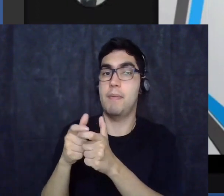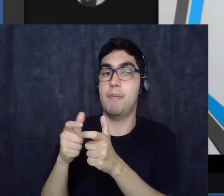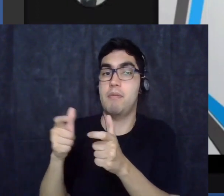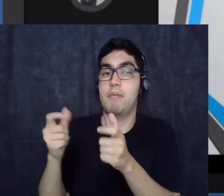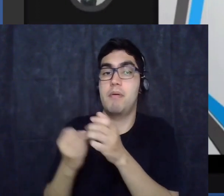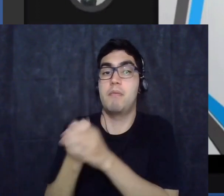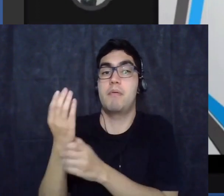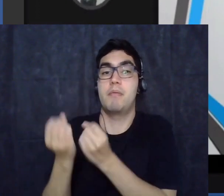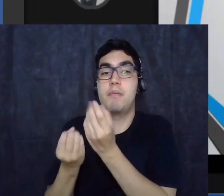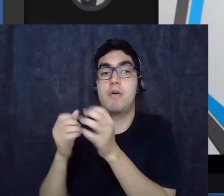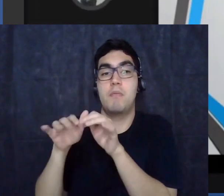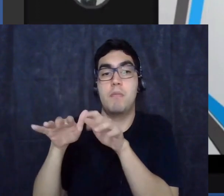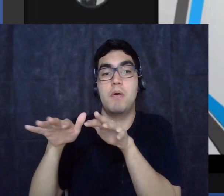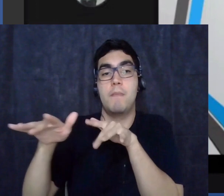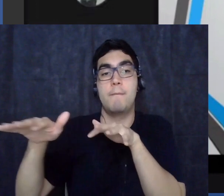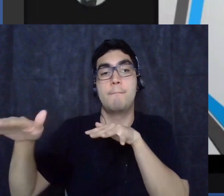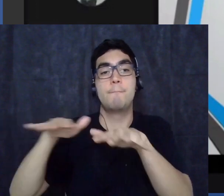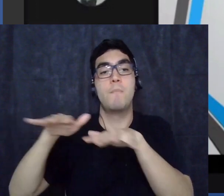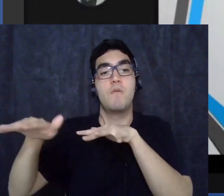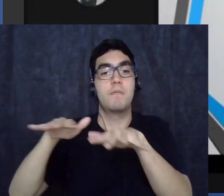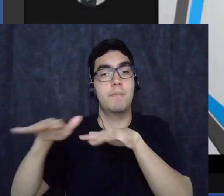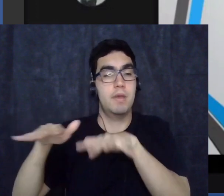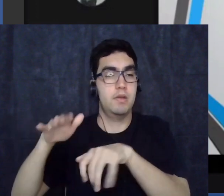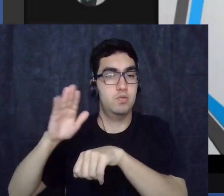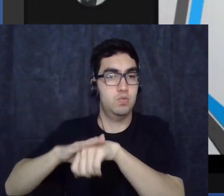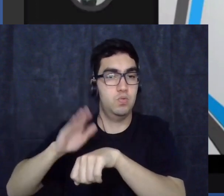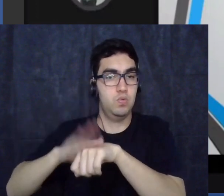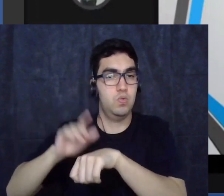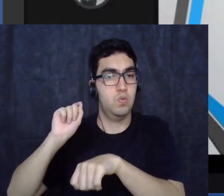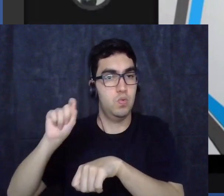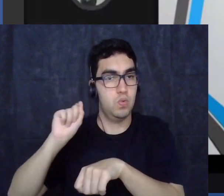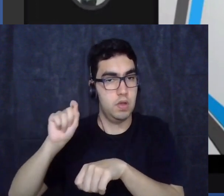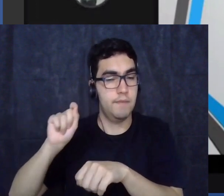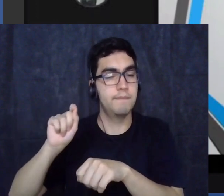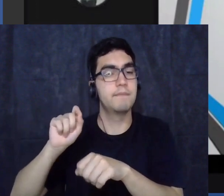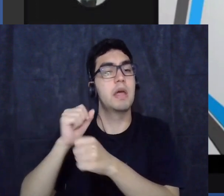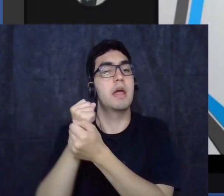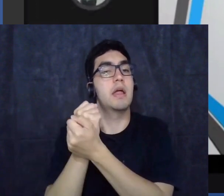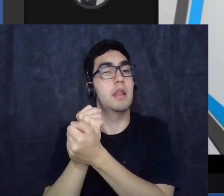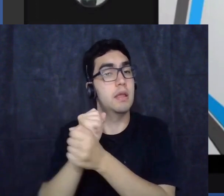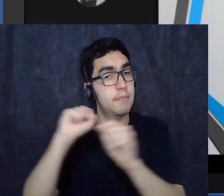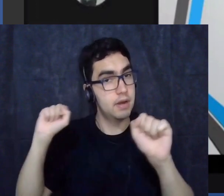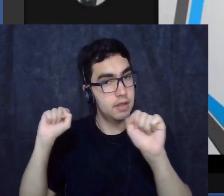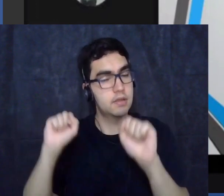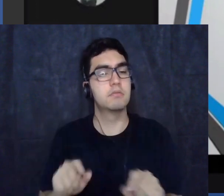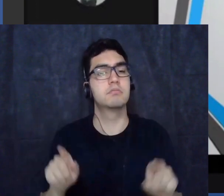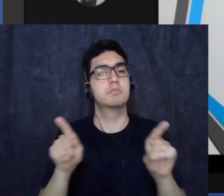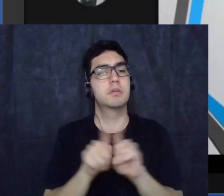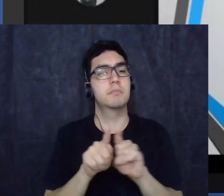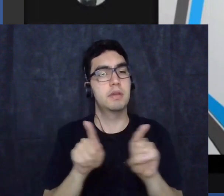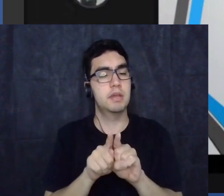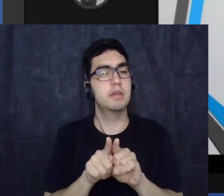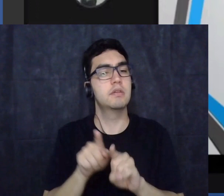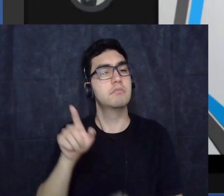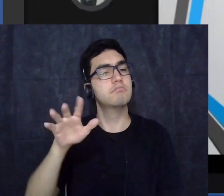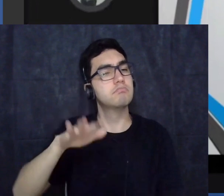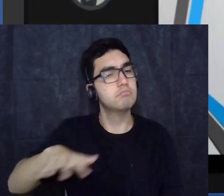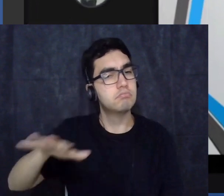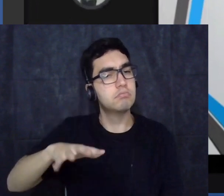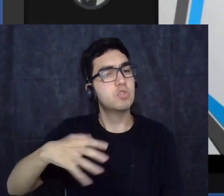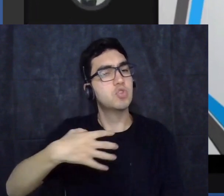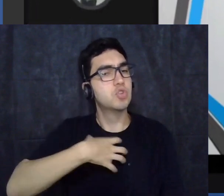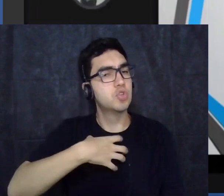de libertação e também para se sentirem como